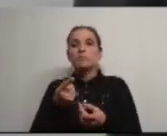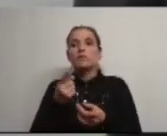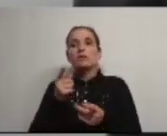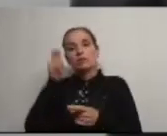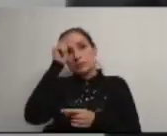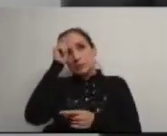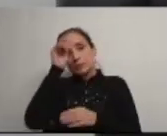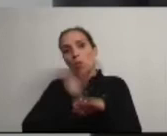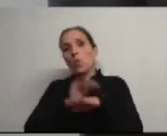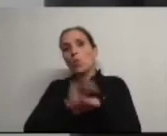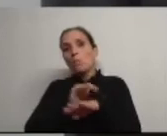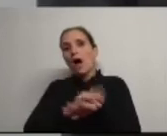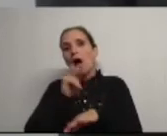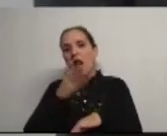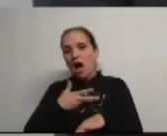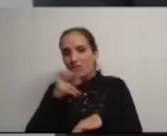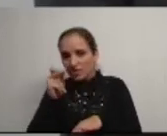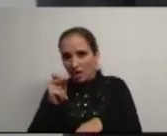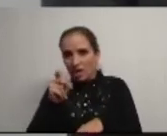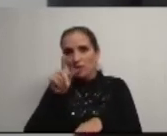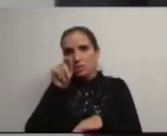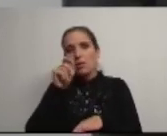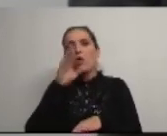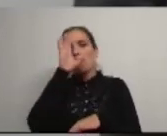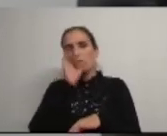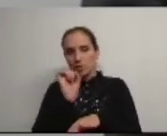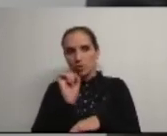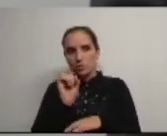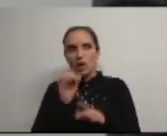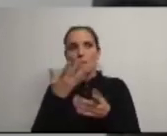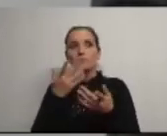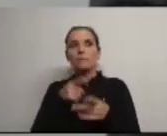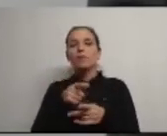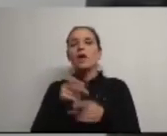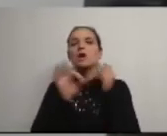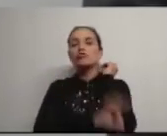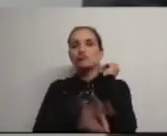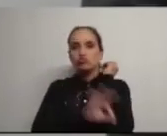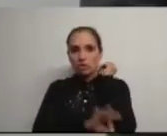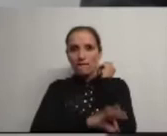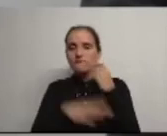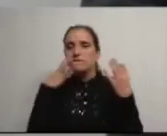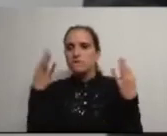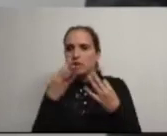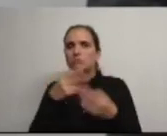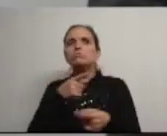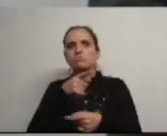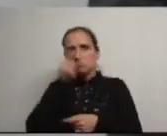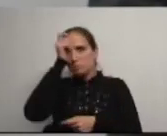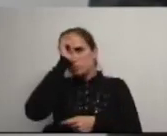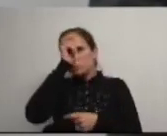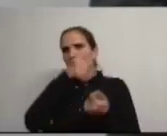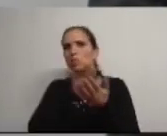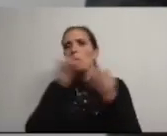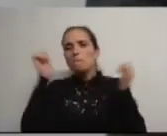cumprimento das obrigações da ADRA e do Governo. Na área de intervenção das freguesias, verificou-se o cumprimento estrito dos